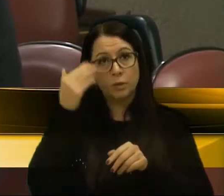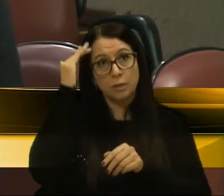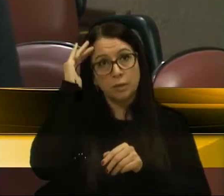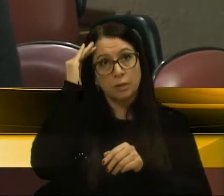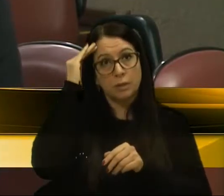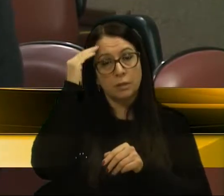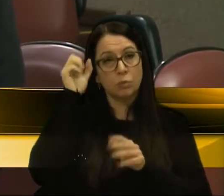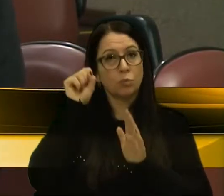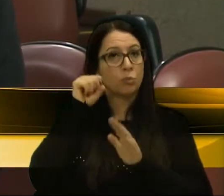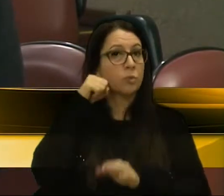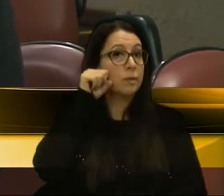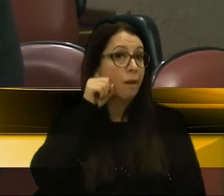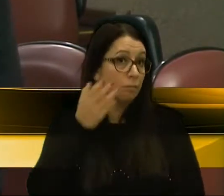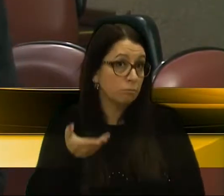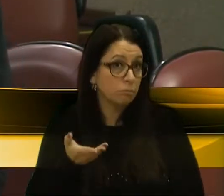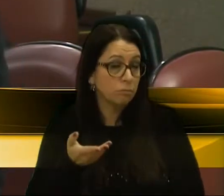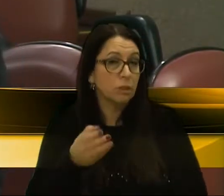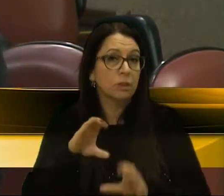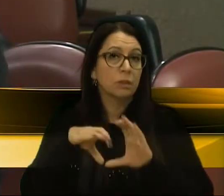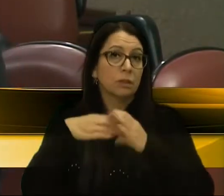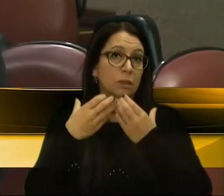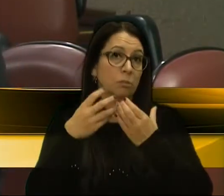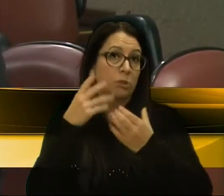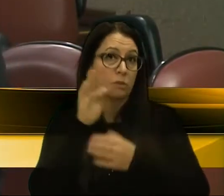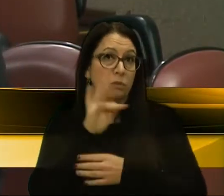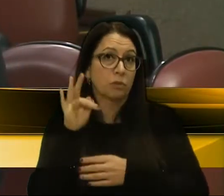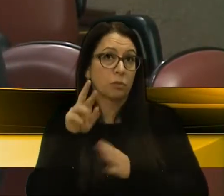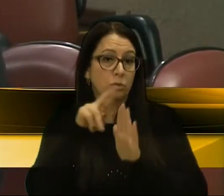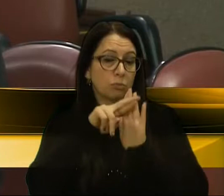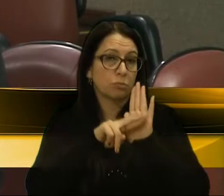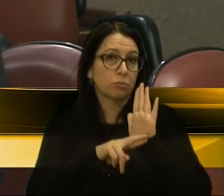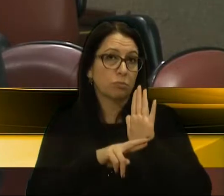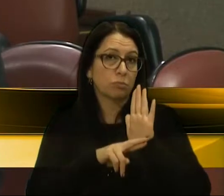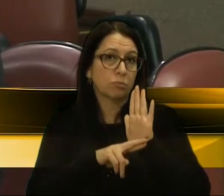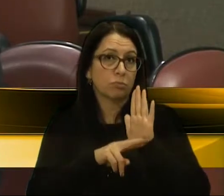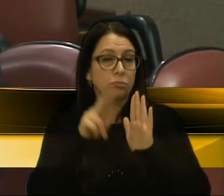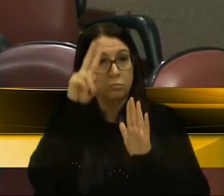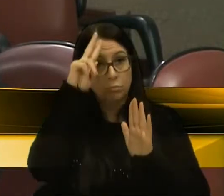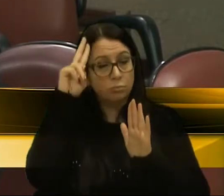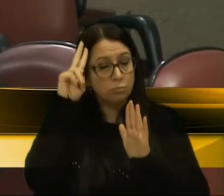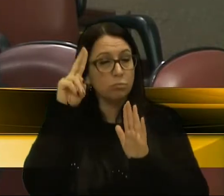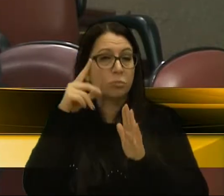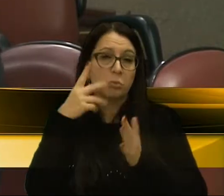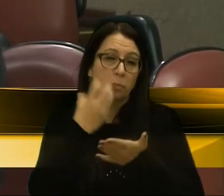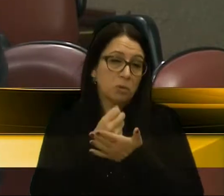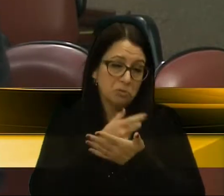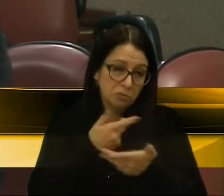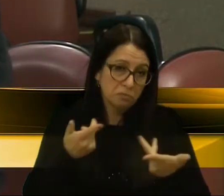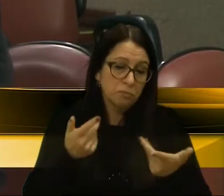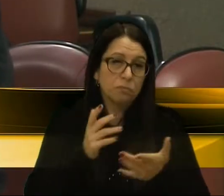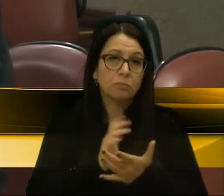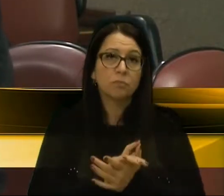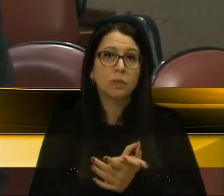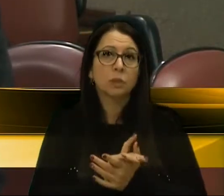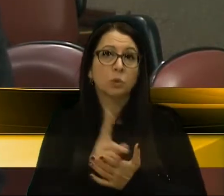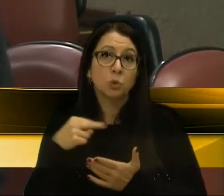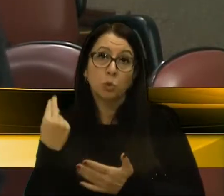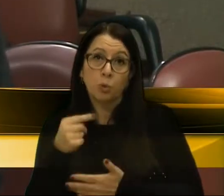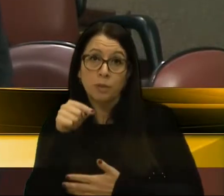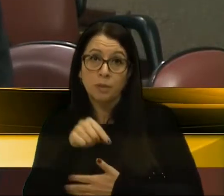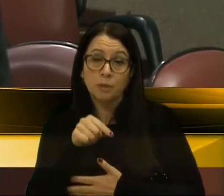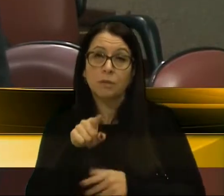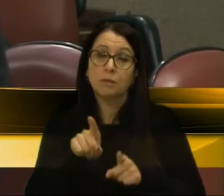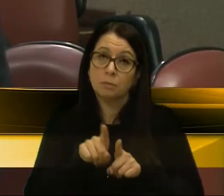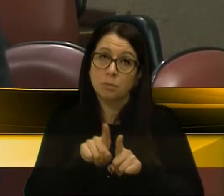Senado e a Câmara Federal, quando regulamentou a questão dos transportes aplicativos. E nós, aqui,